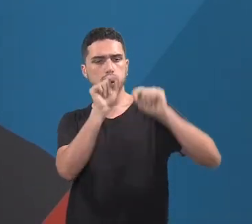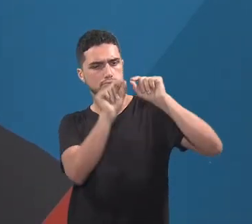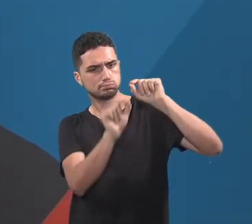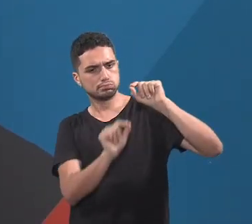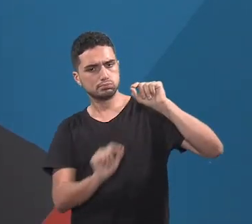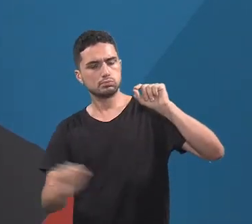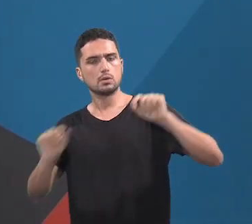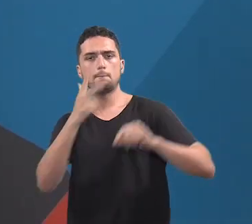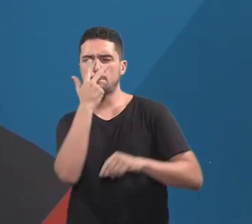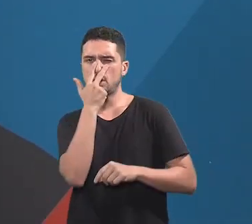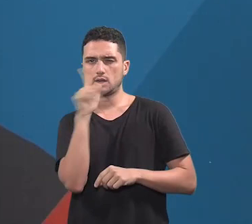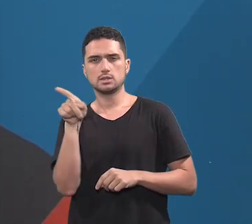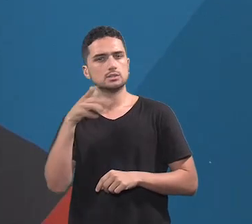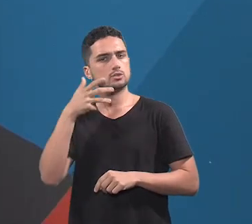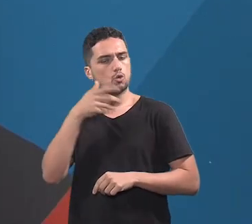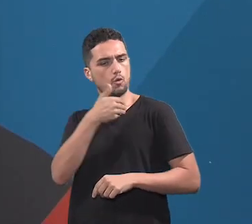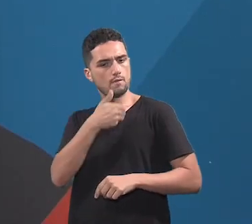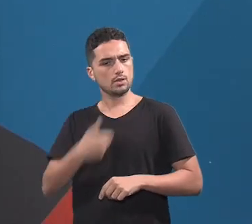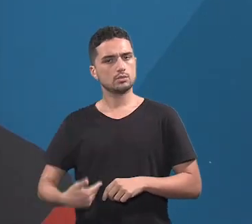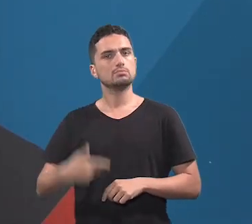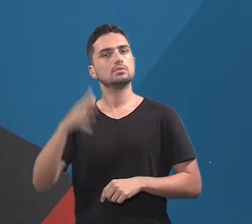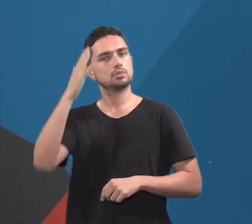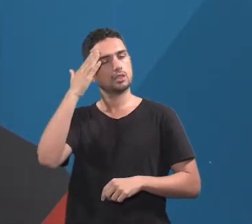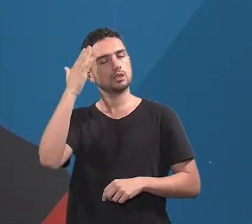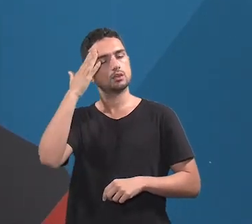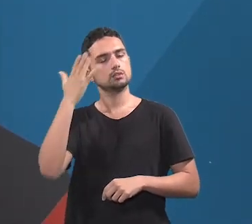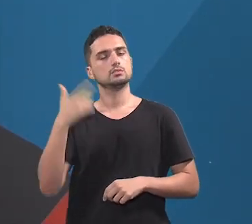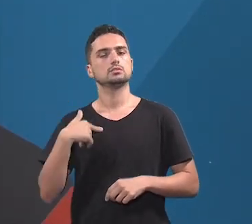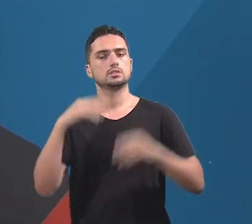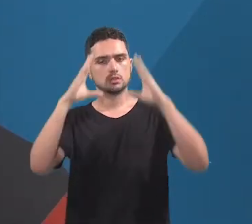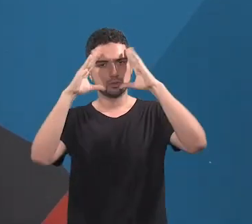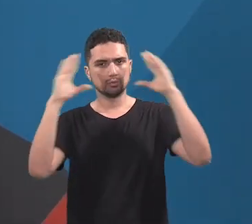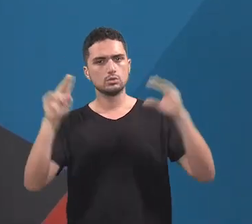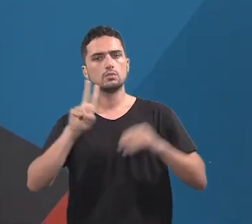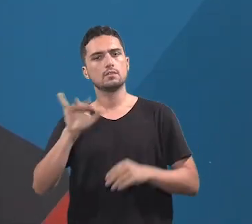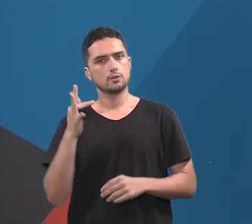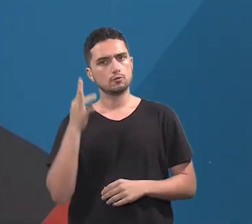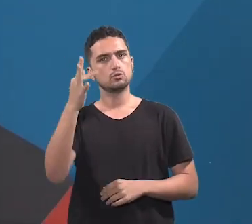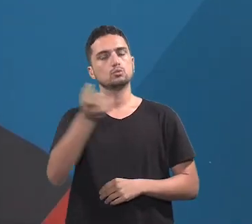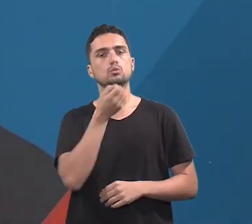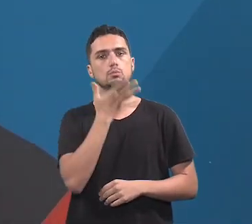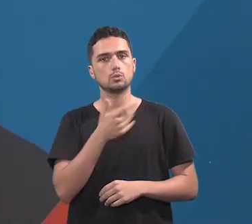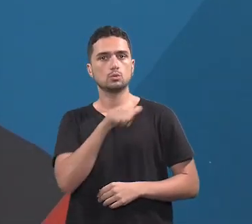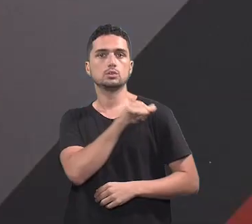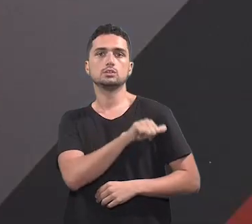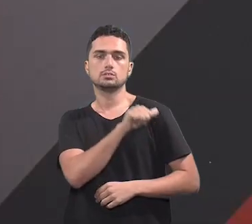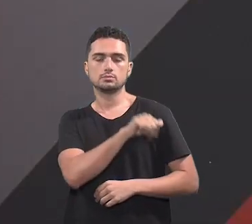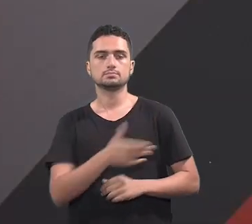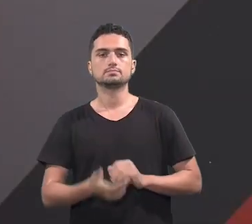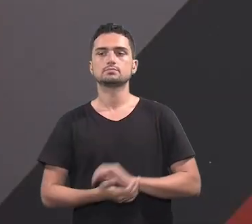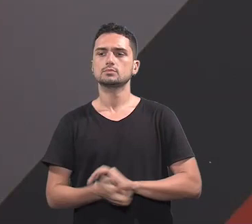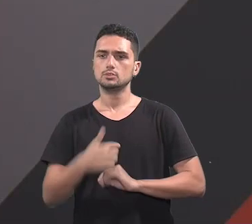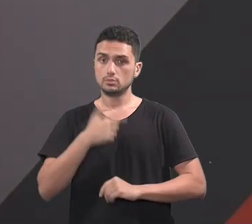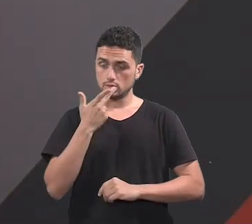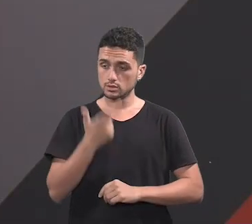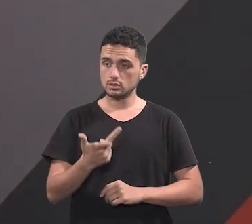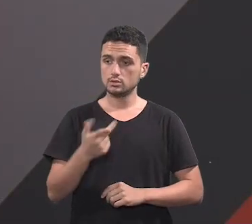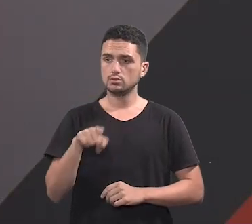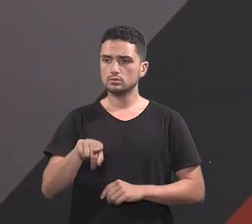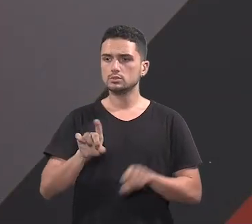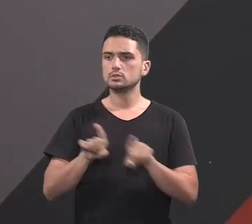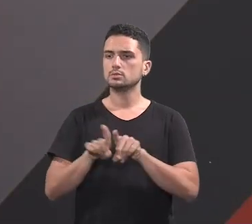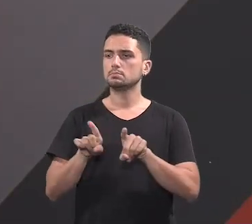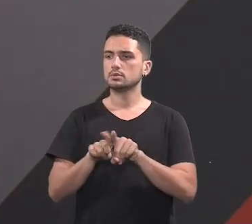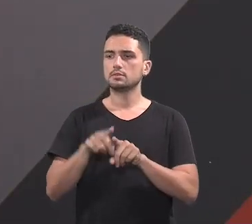entenda isso, eu acho que ele está levando isso com muita tranquilidade, e eu acho que a vai ter dias melhores para o nosso Estado do Rio de Janeiro. Como eu disse, deputado, o senhor